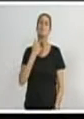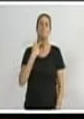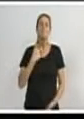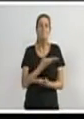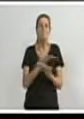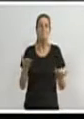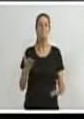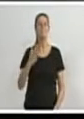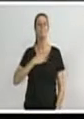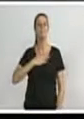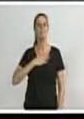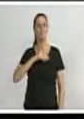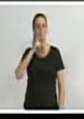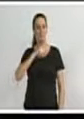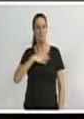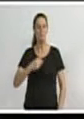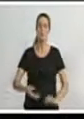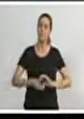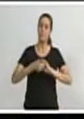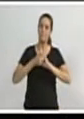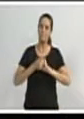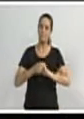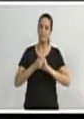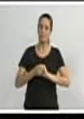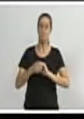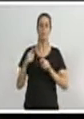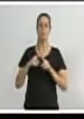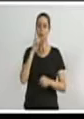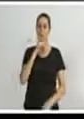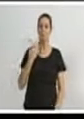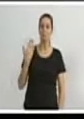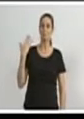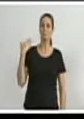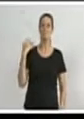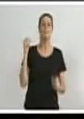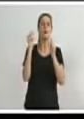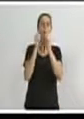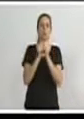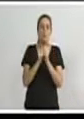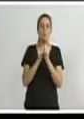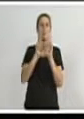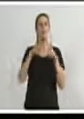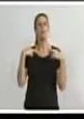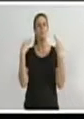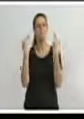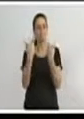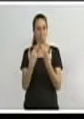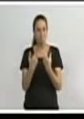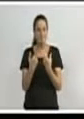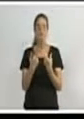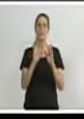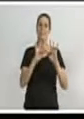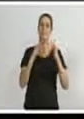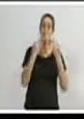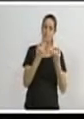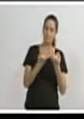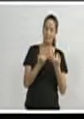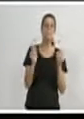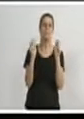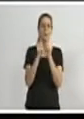parabéns às minhas filhas, que nesse domingo nós estávamos reunidos a família Becker e a família Boeing.